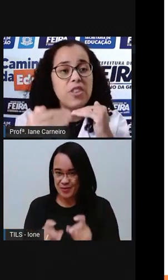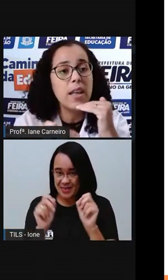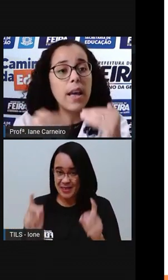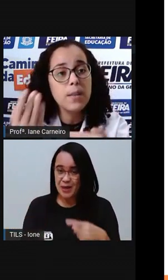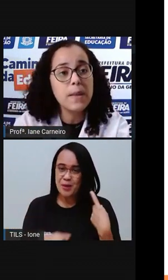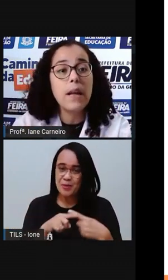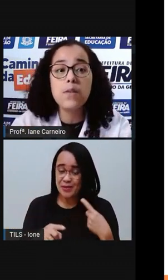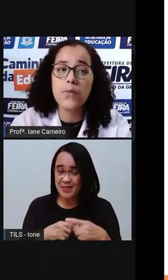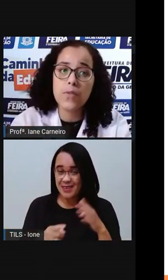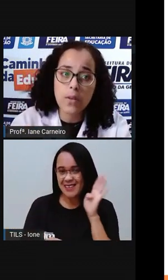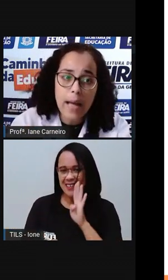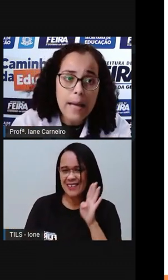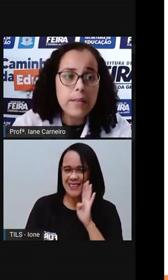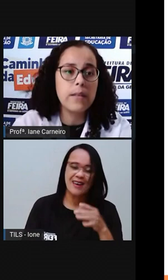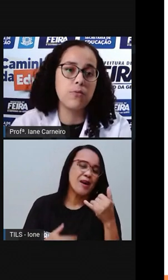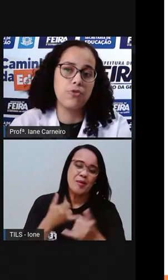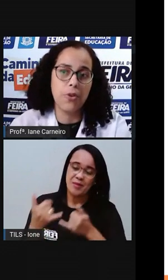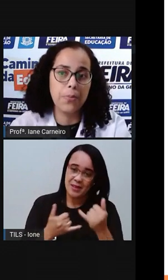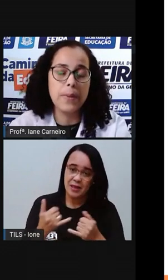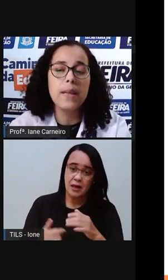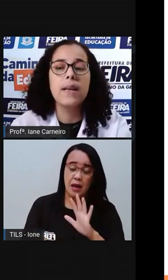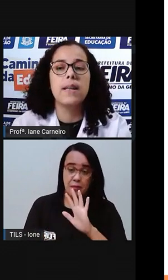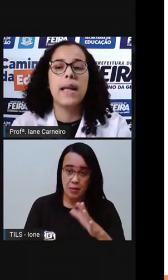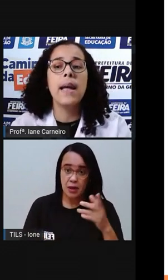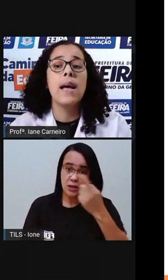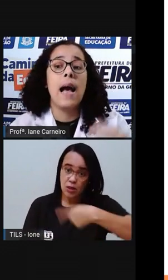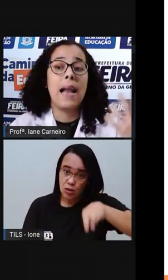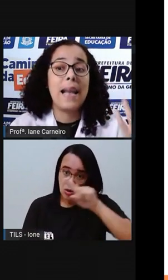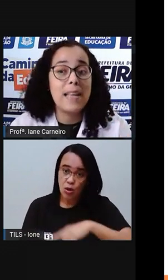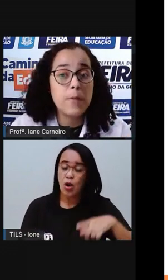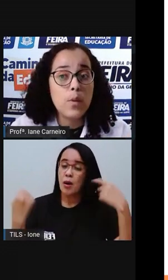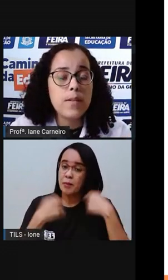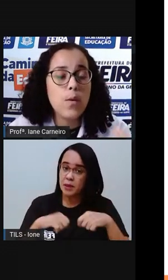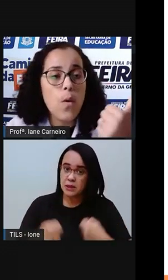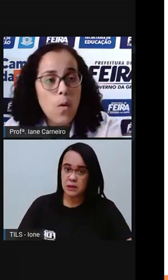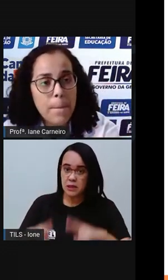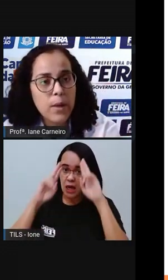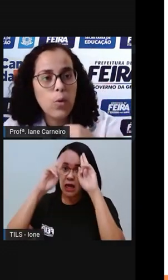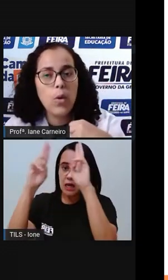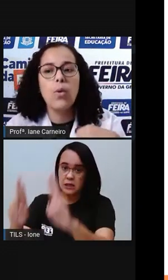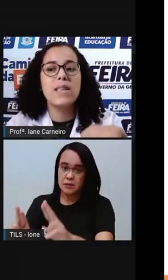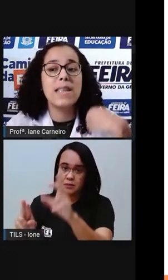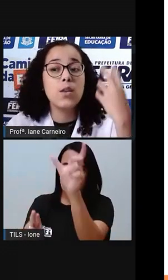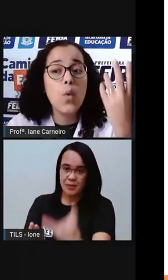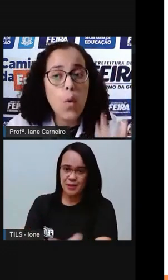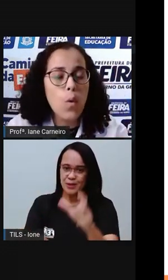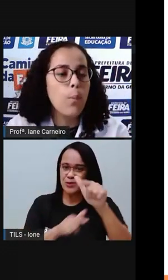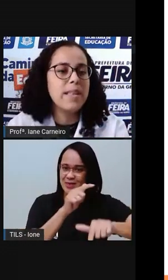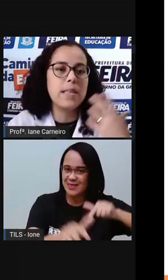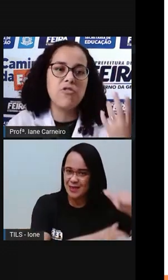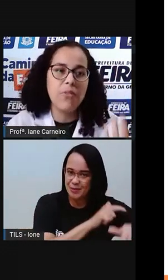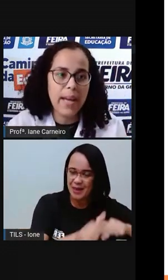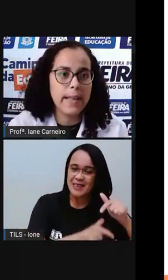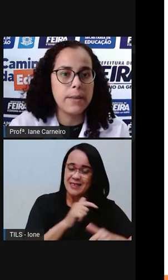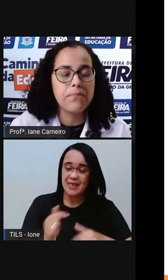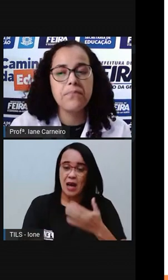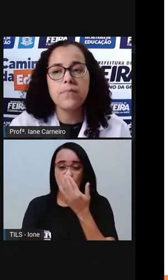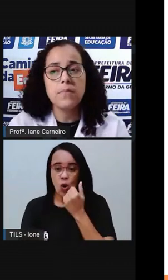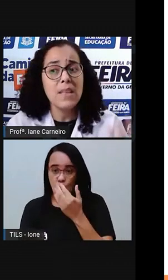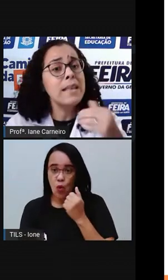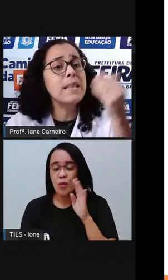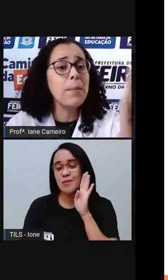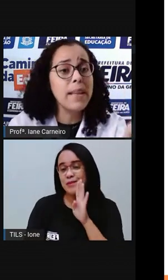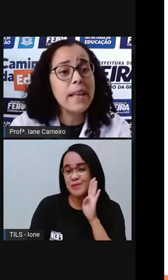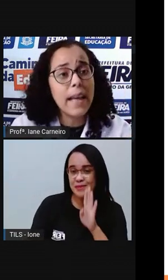mas a gente tem que respeitar os funcionários que estão no shopping, né? Lá as pessoas compram coisas, comem, se divertem.